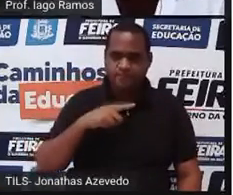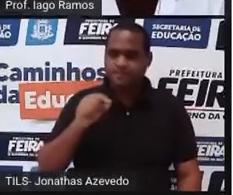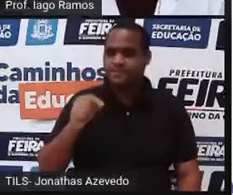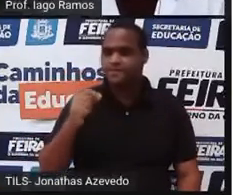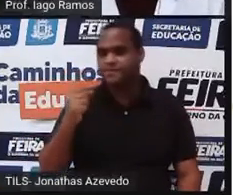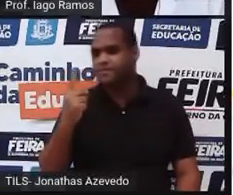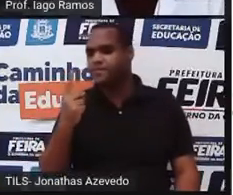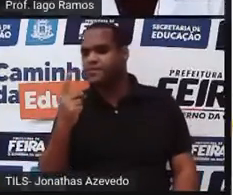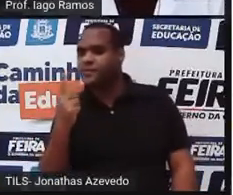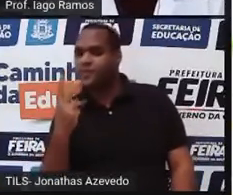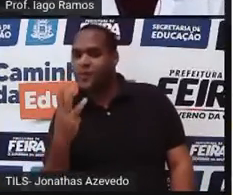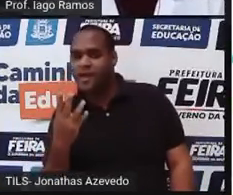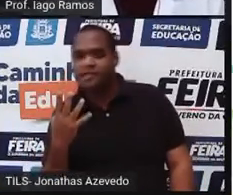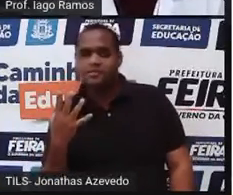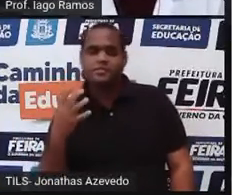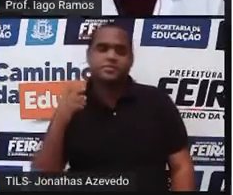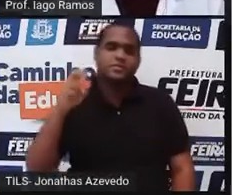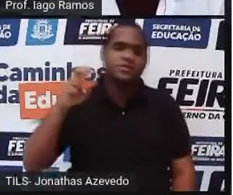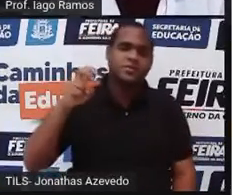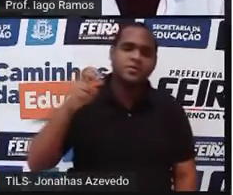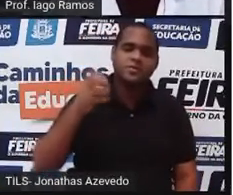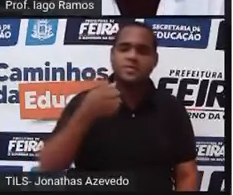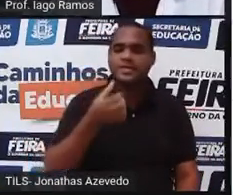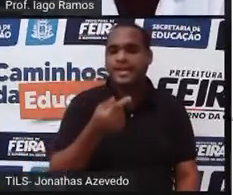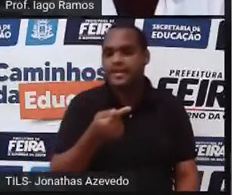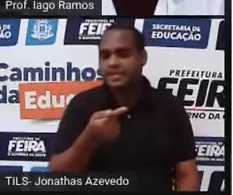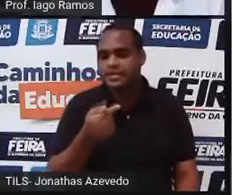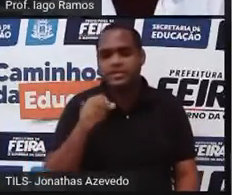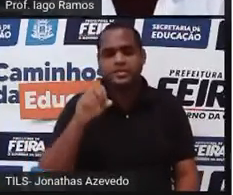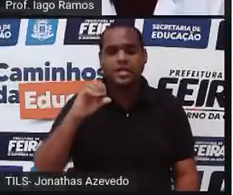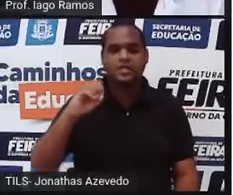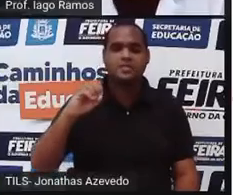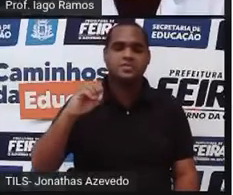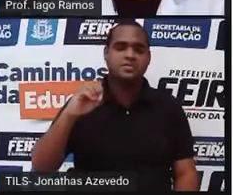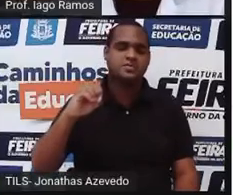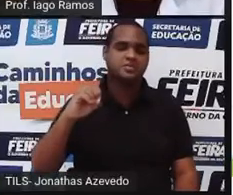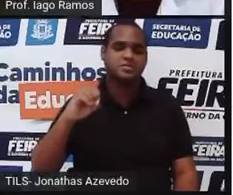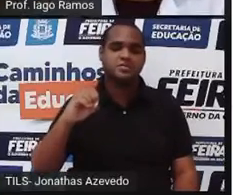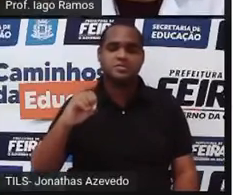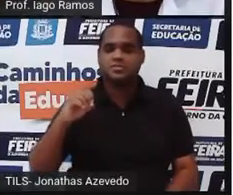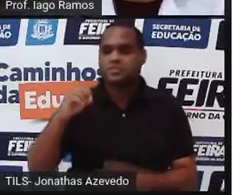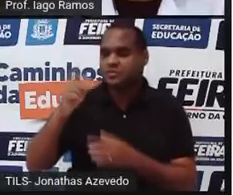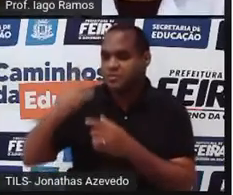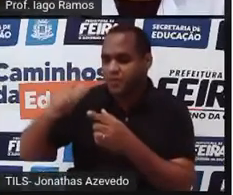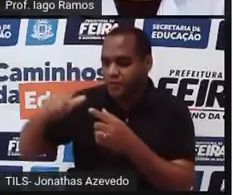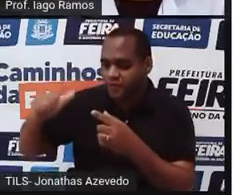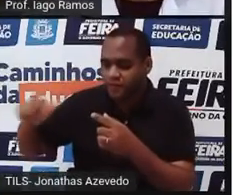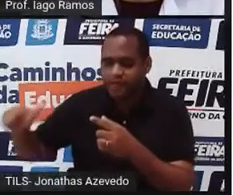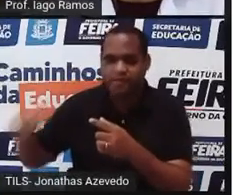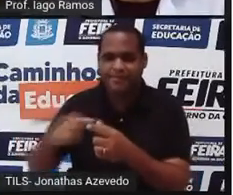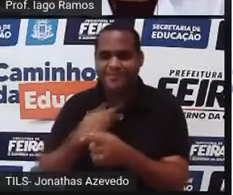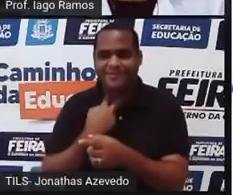1, depois 4, depois 5, depois 7, depois 0. Não está tendo uma repetição infinita dos algarismos.